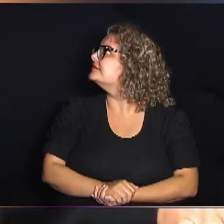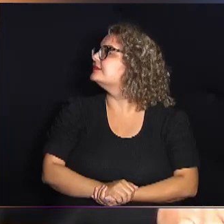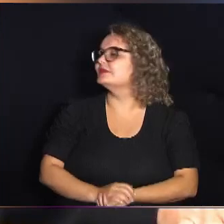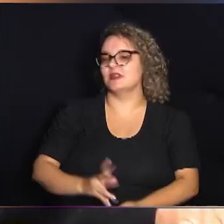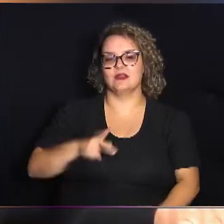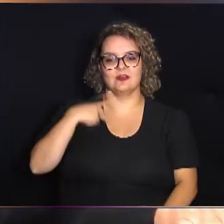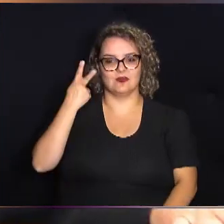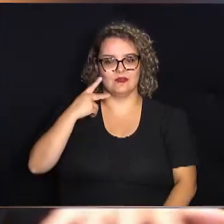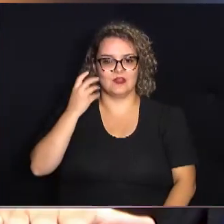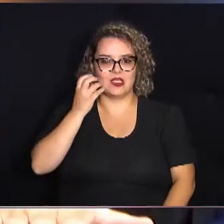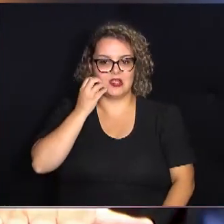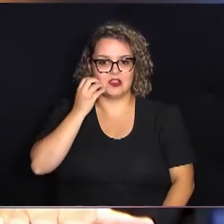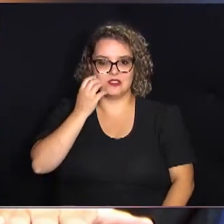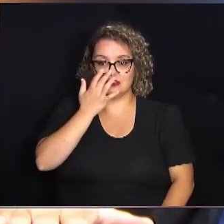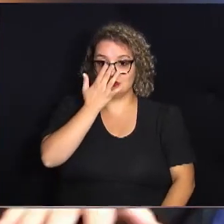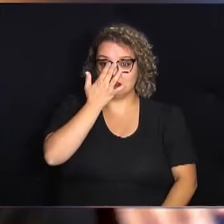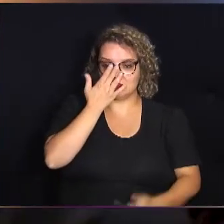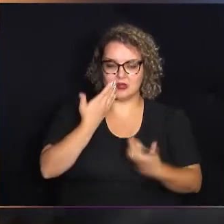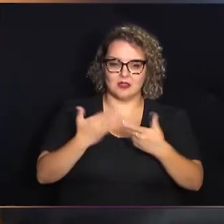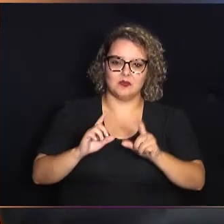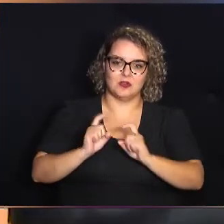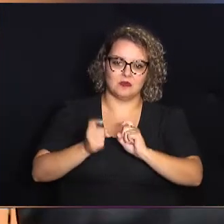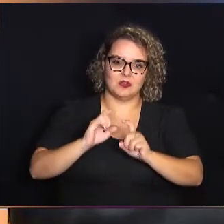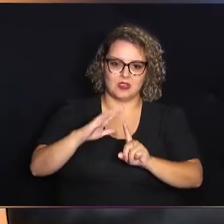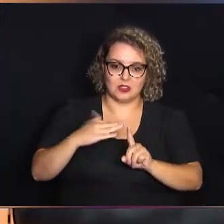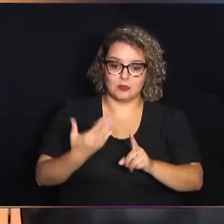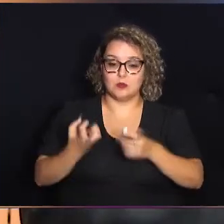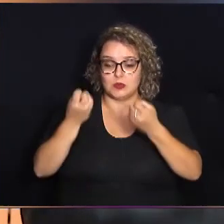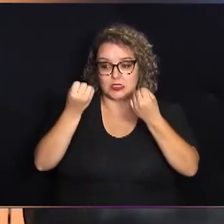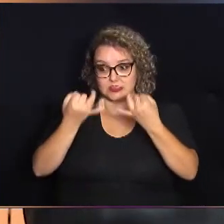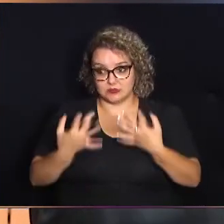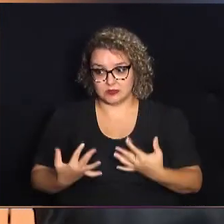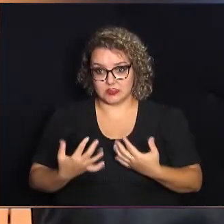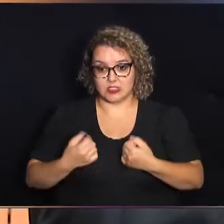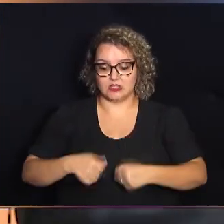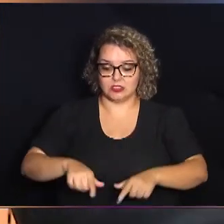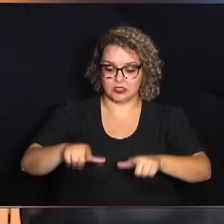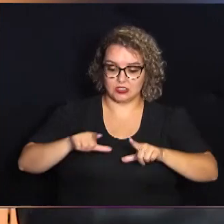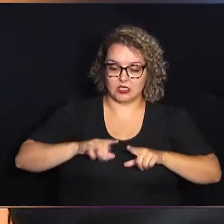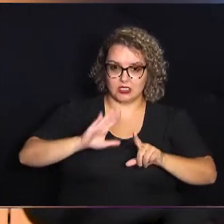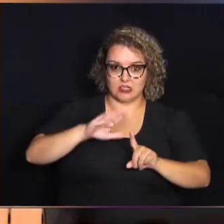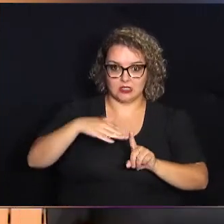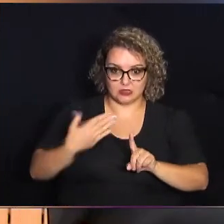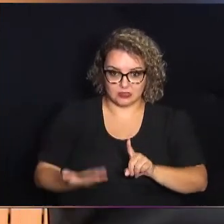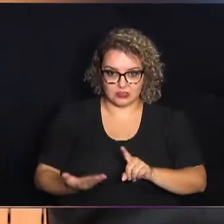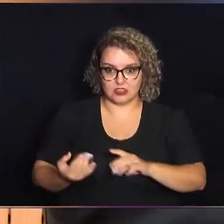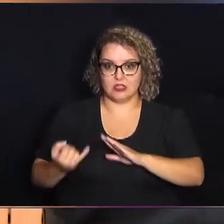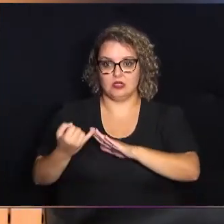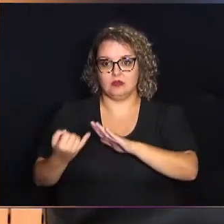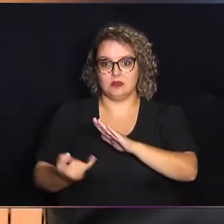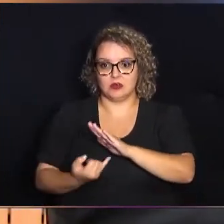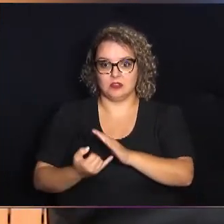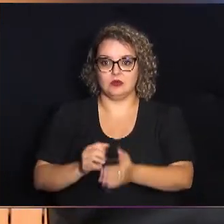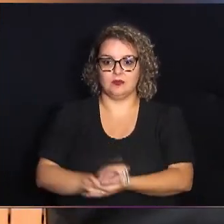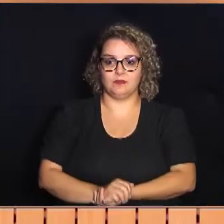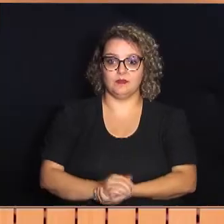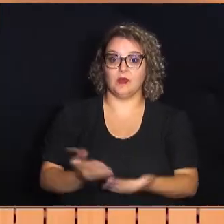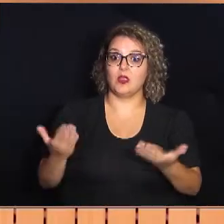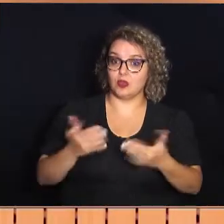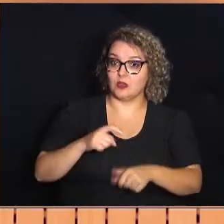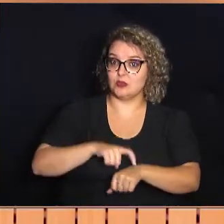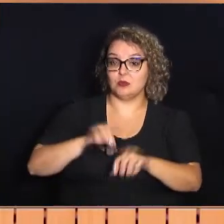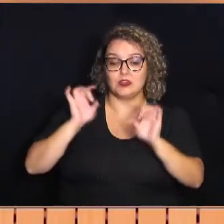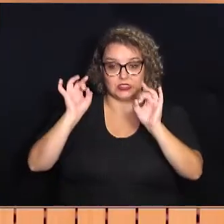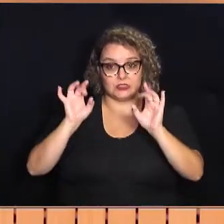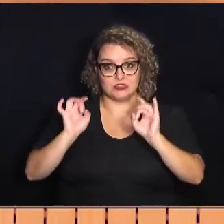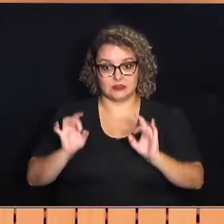O vereador Igor Diego abriu a reunião solene justificando a entrega das honrarias para as instituições. Hoje